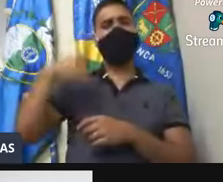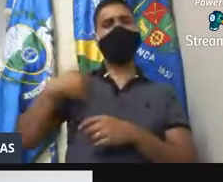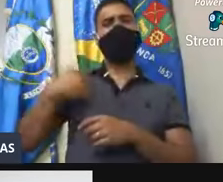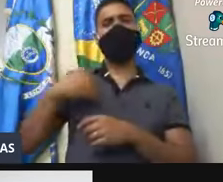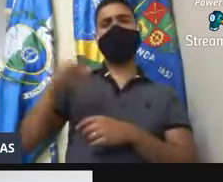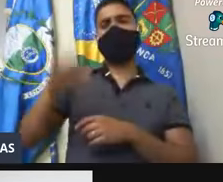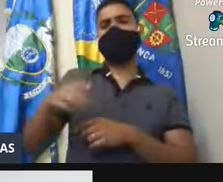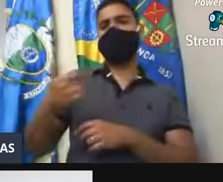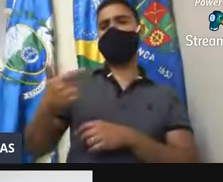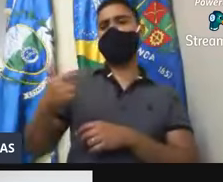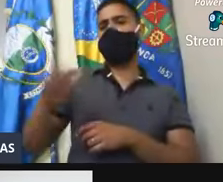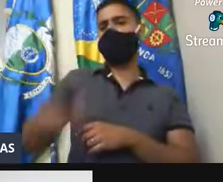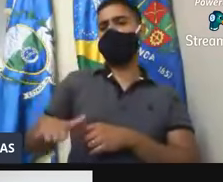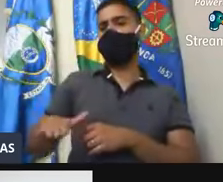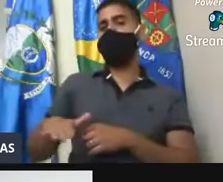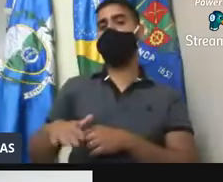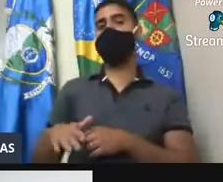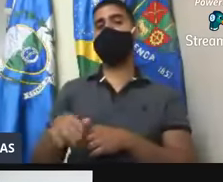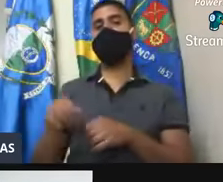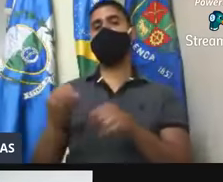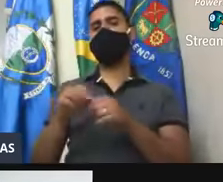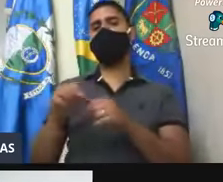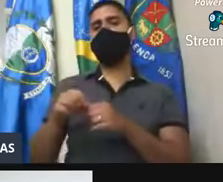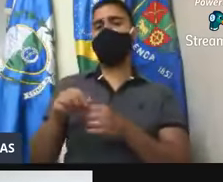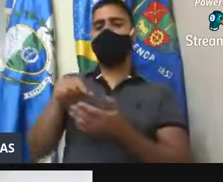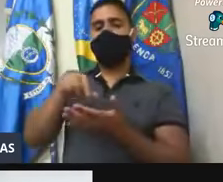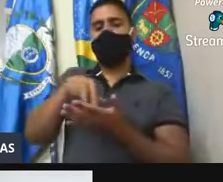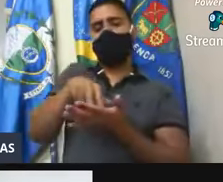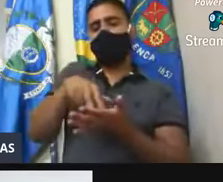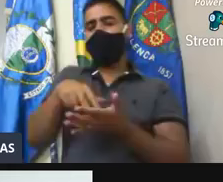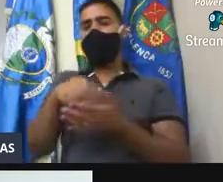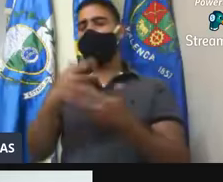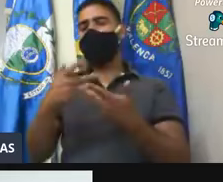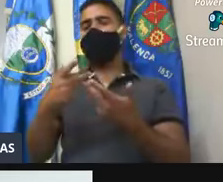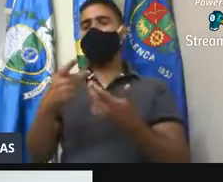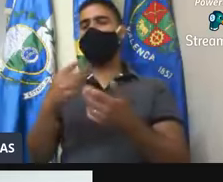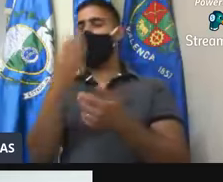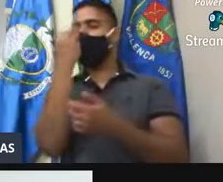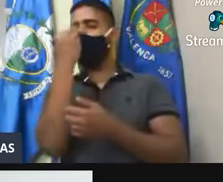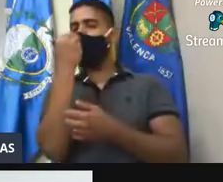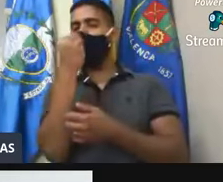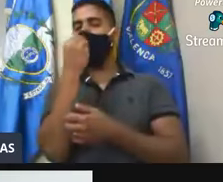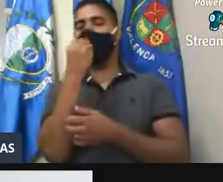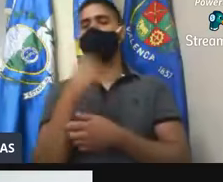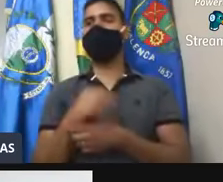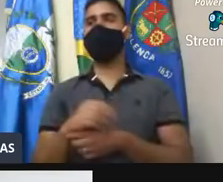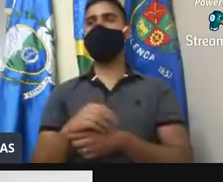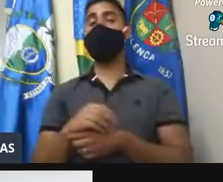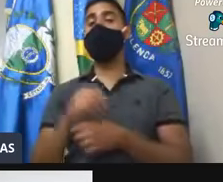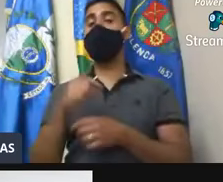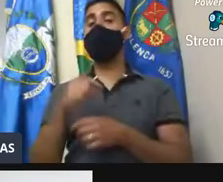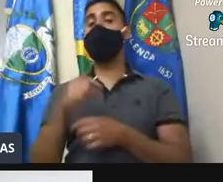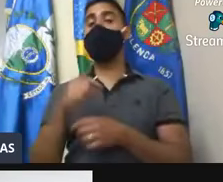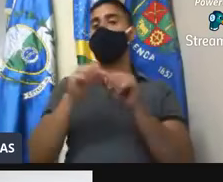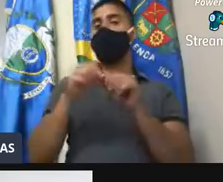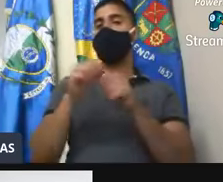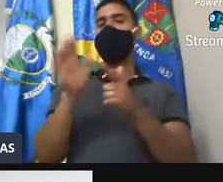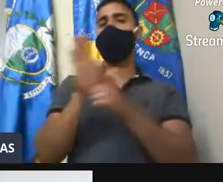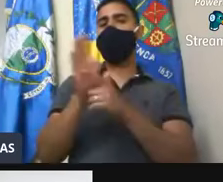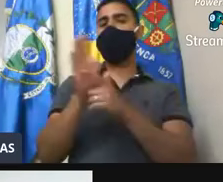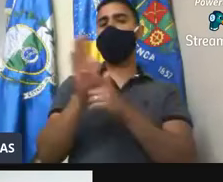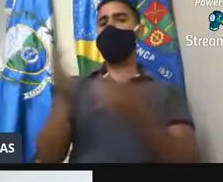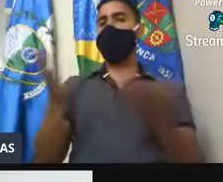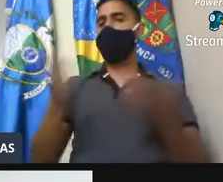menores de 12 anos, fazendo poses, sensualizando. Então, eu quero fazer um apelo, eu estou fazendo um documento do meu gabinete, estou indo na